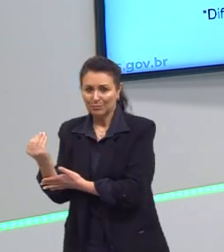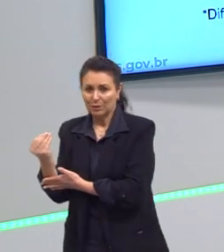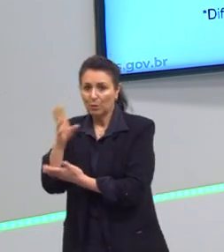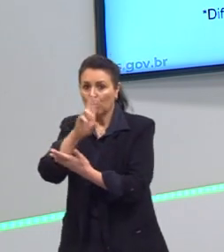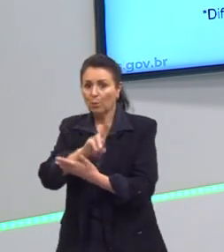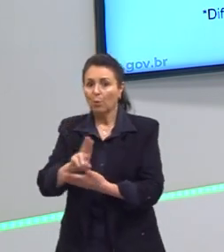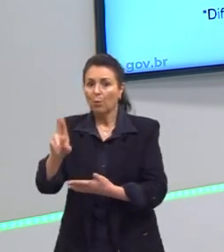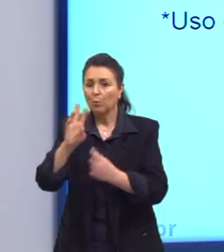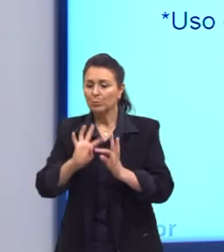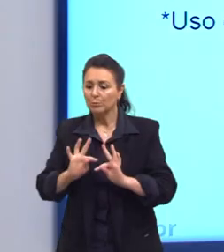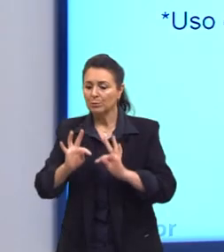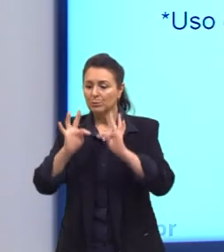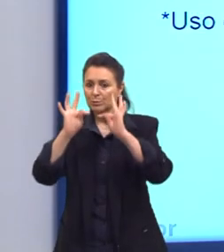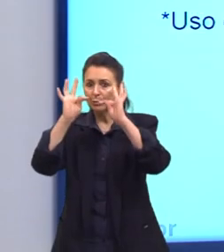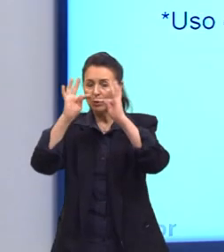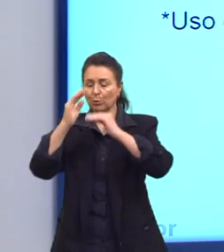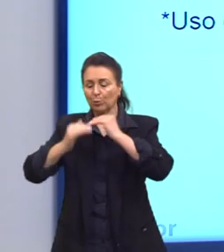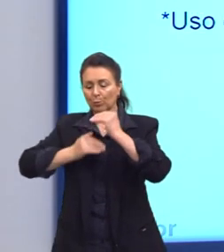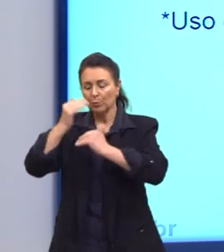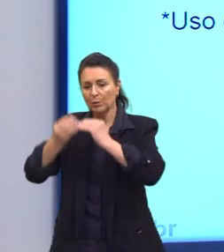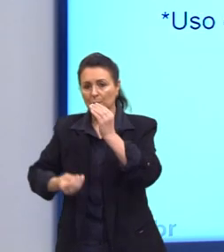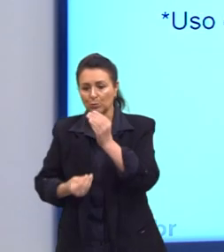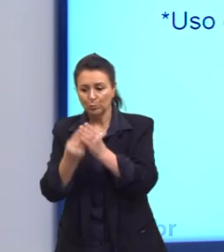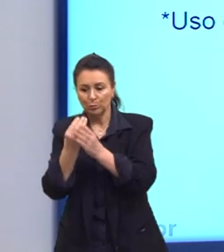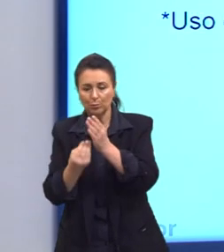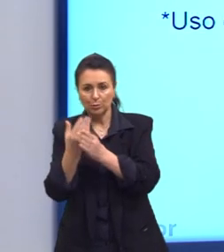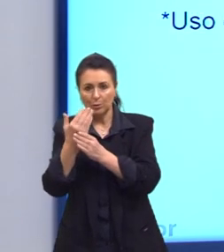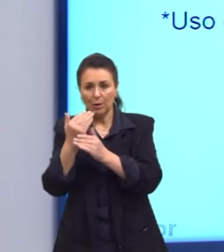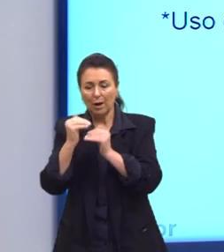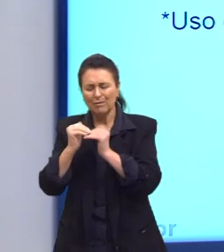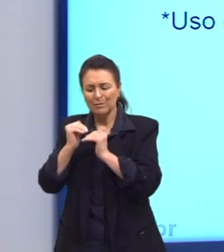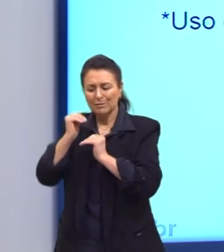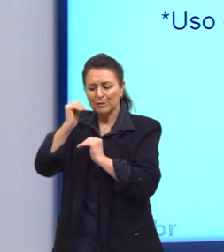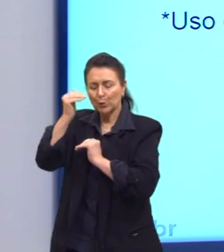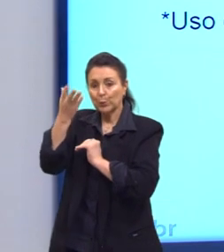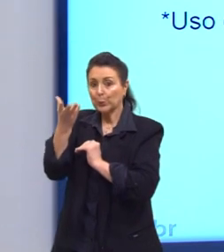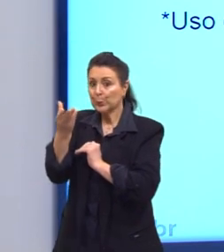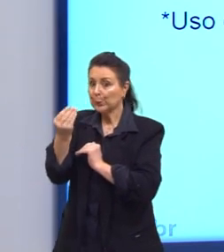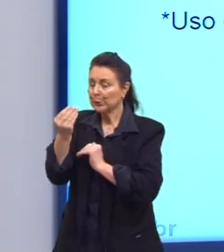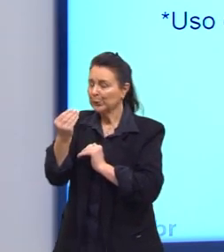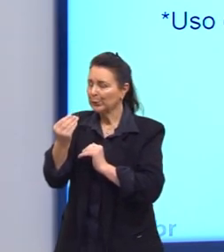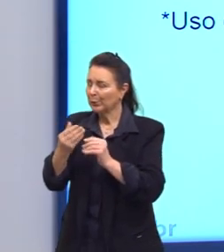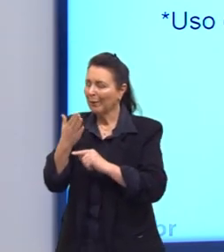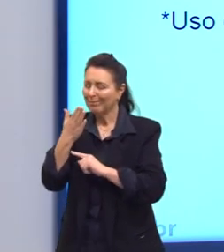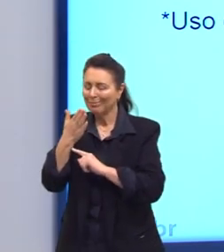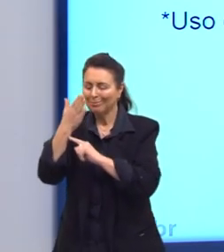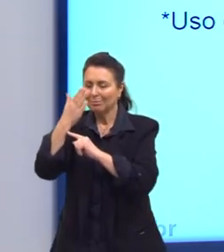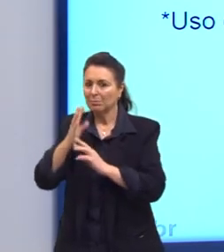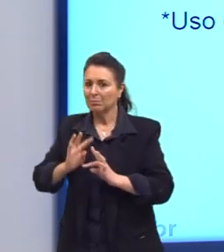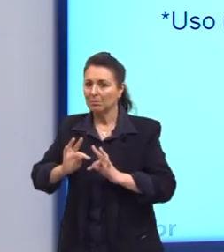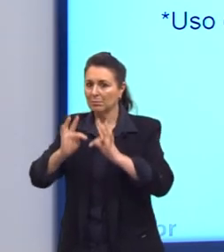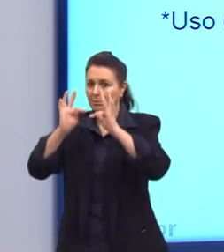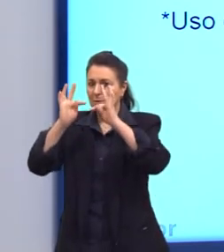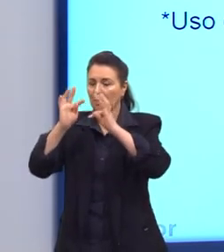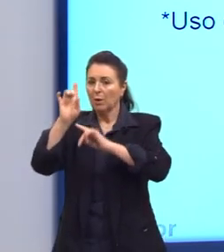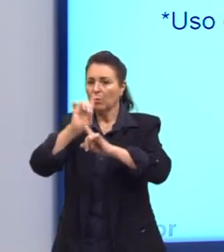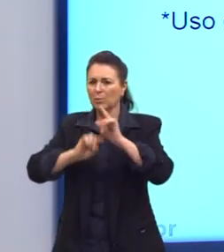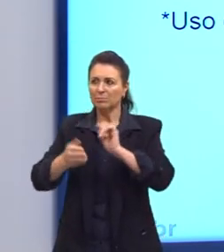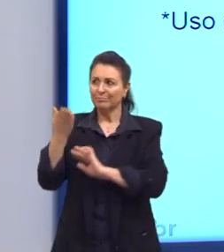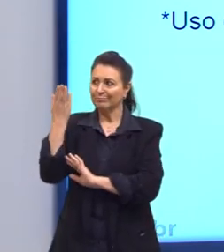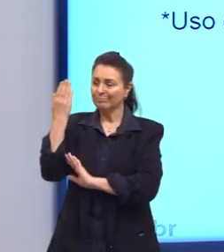tecnologia nos processos produtivos, avançou muito a tecnologia, coisas que anos atrás eram muito